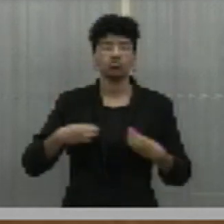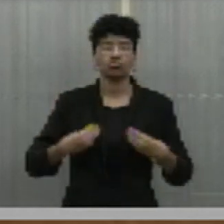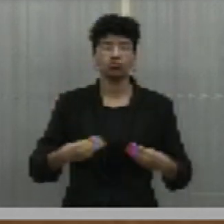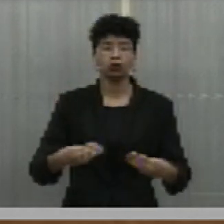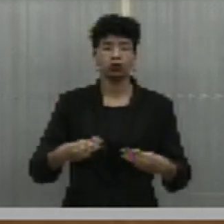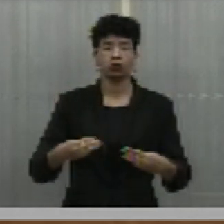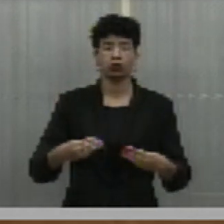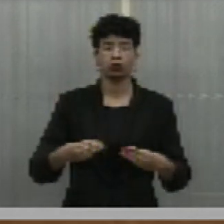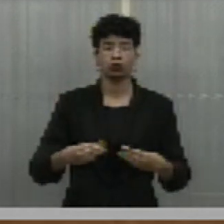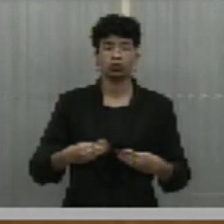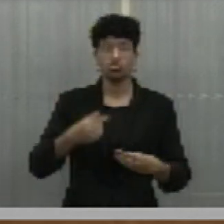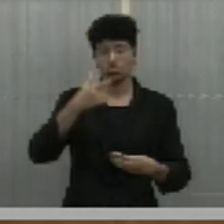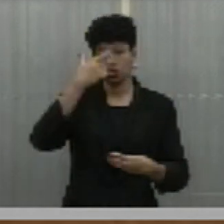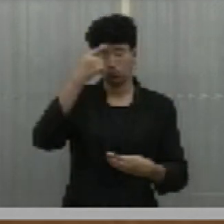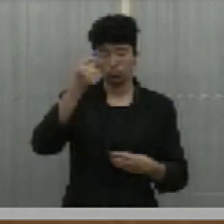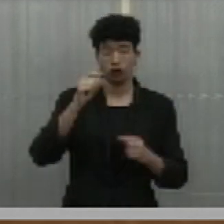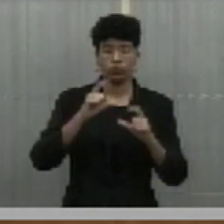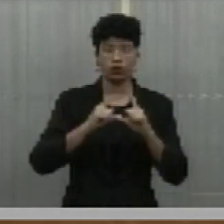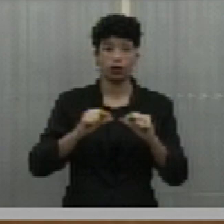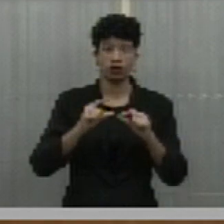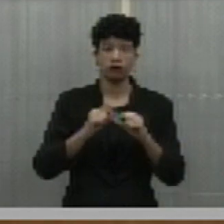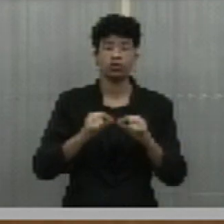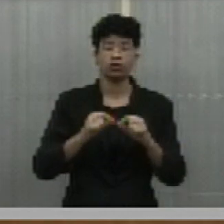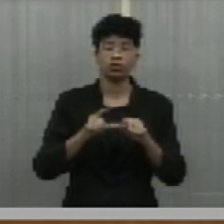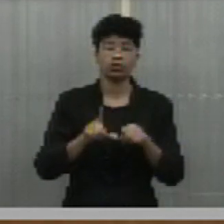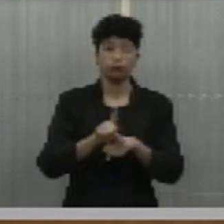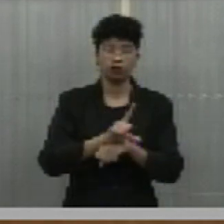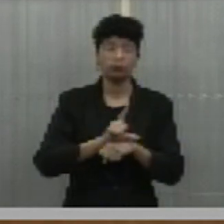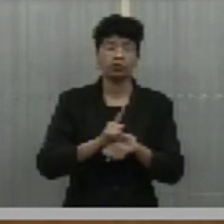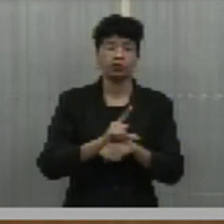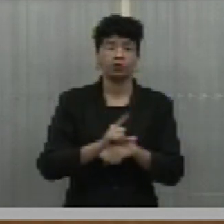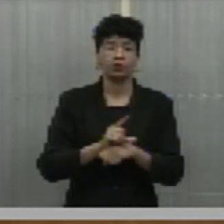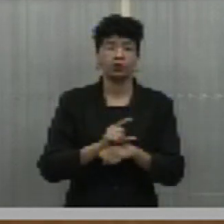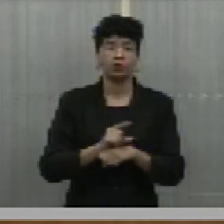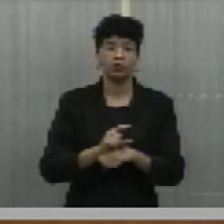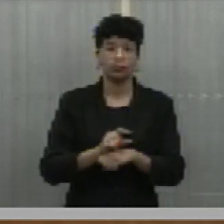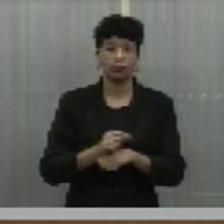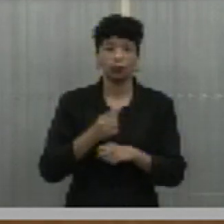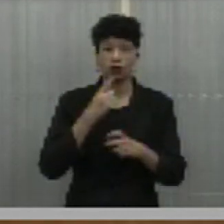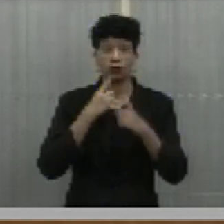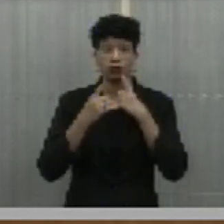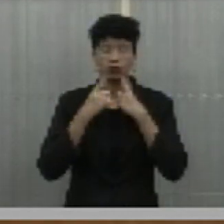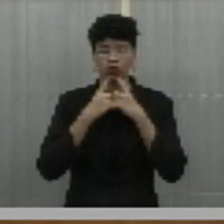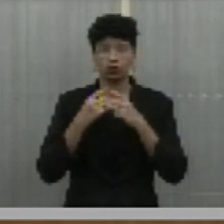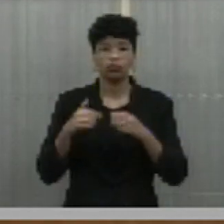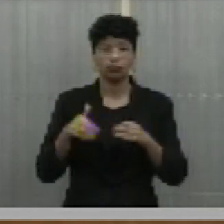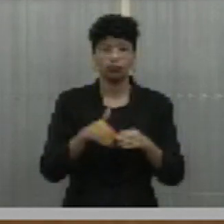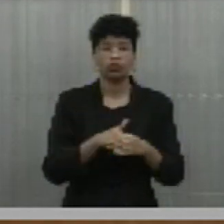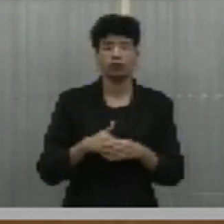Federal, que tramita nesta Casa Legislativa. Em discussão, em votação,